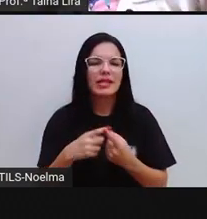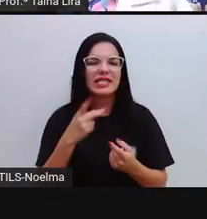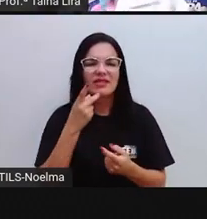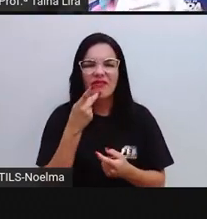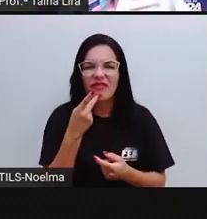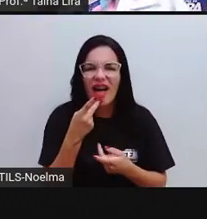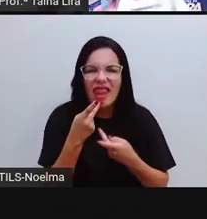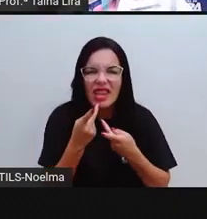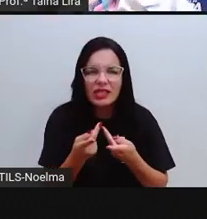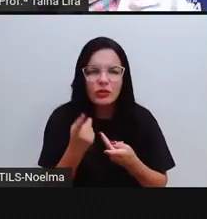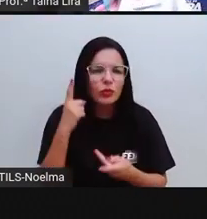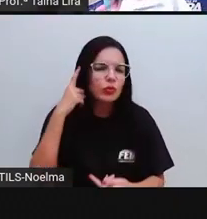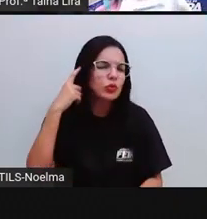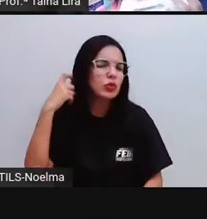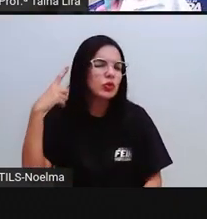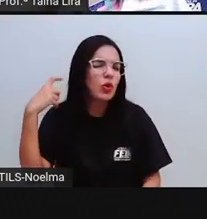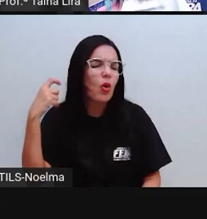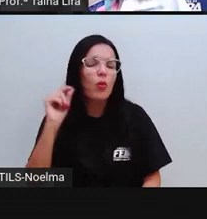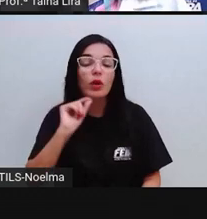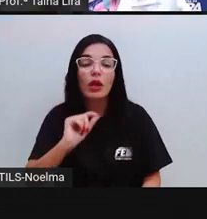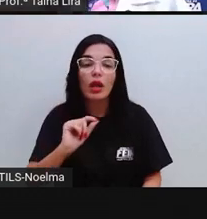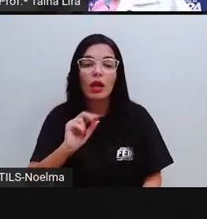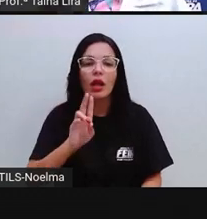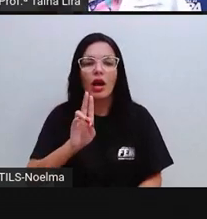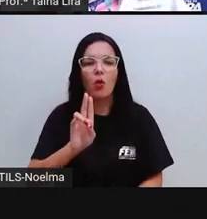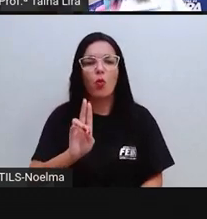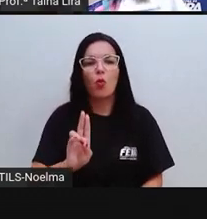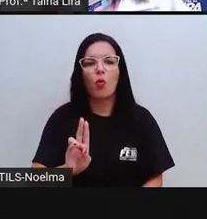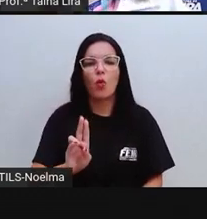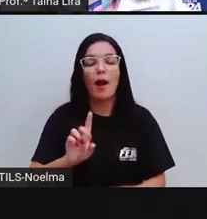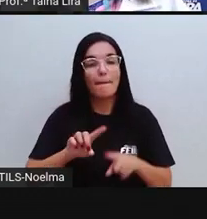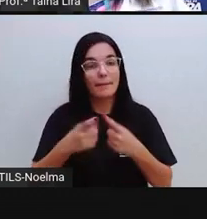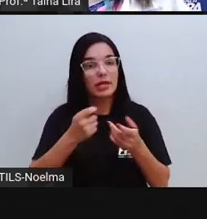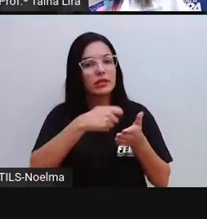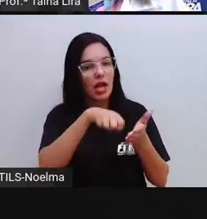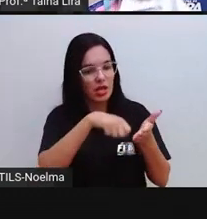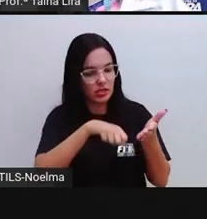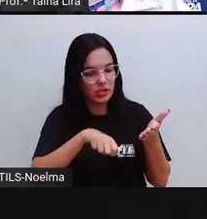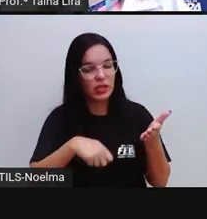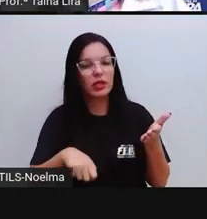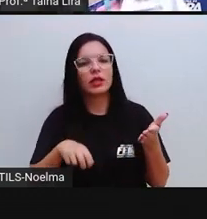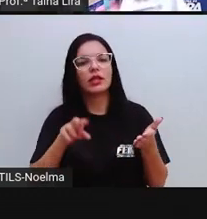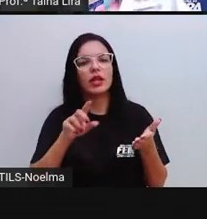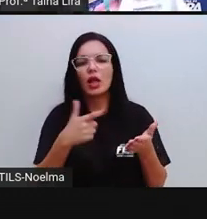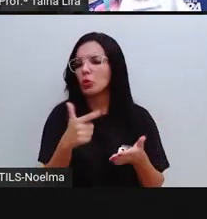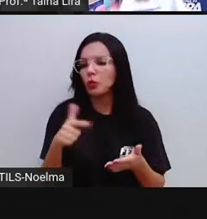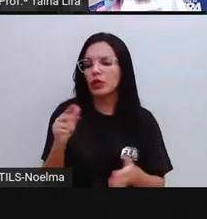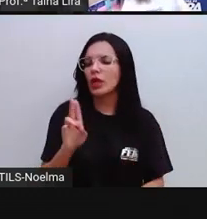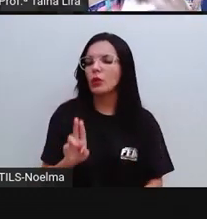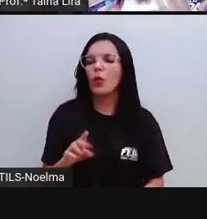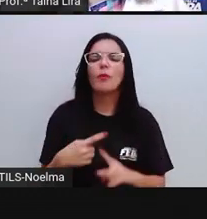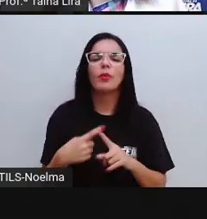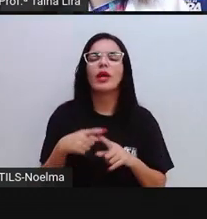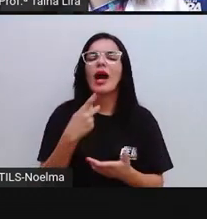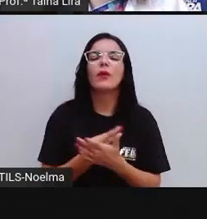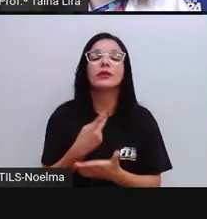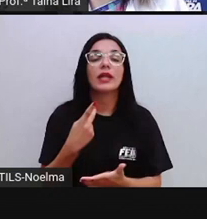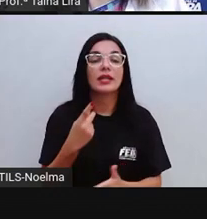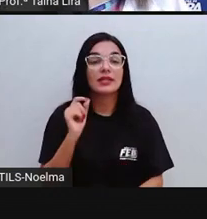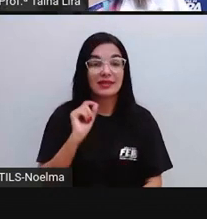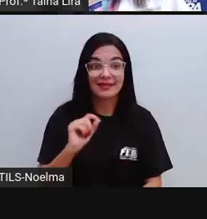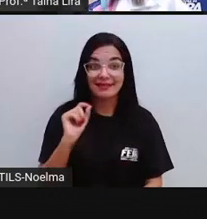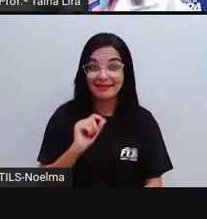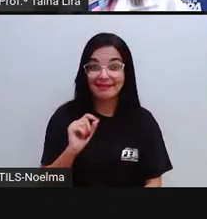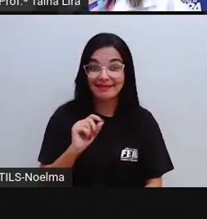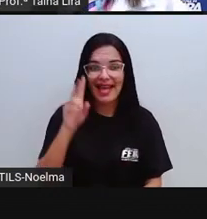percebemos aí o som da letra U, mas na escrita, Pró, não tem letra U. Por que é que isso tá acontecendo no segundo ano?